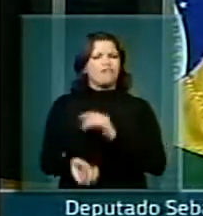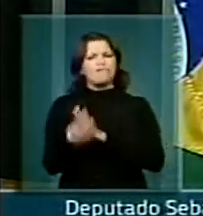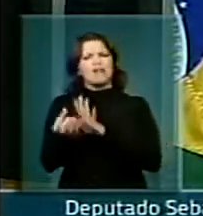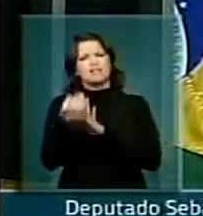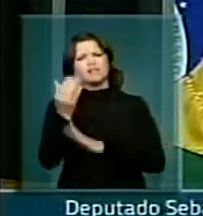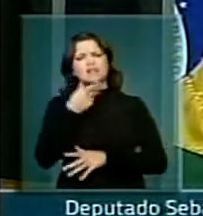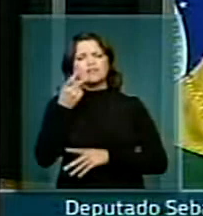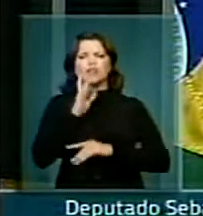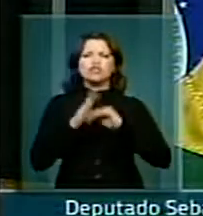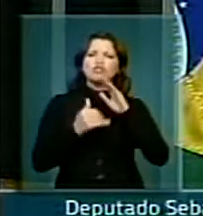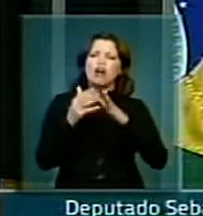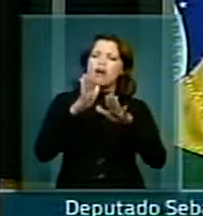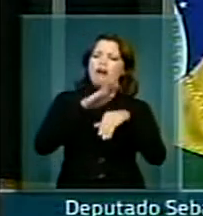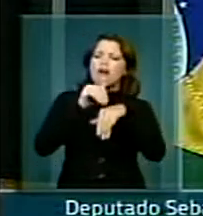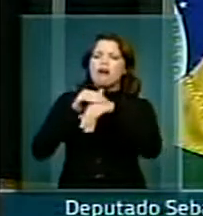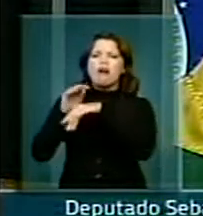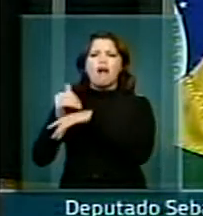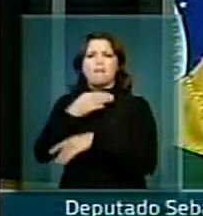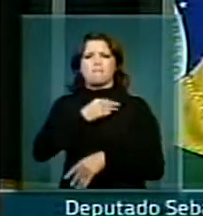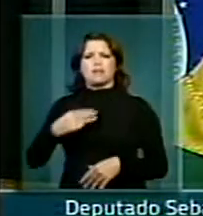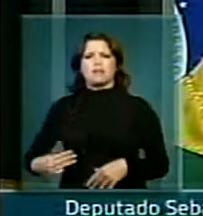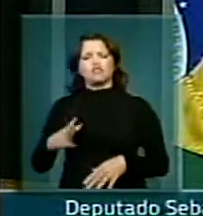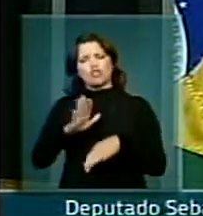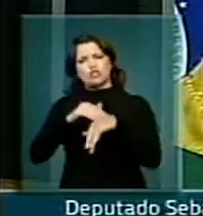requerimento de convocação da ministra